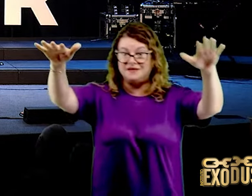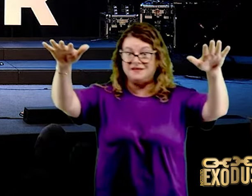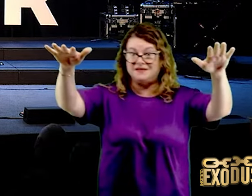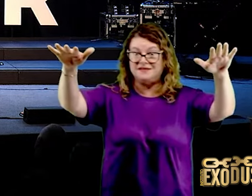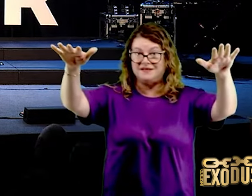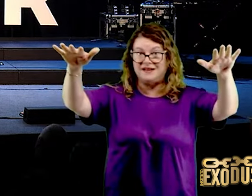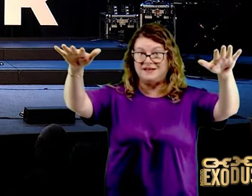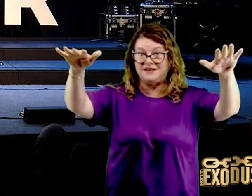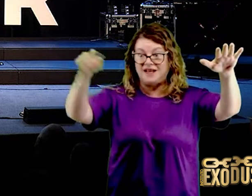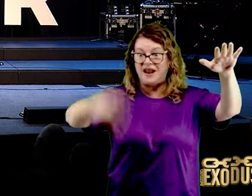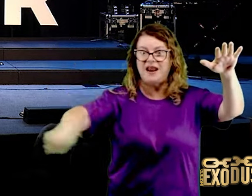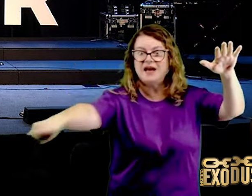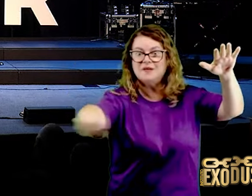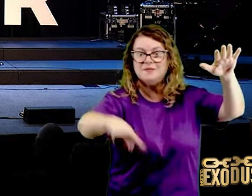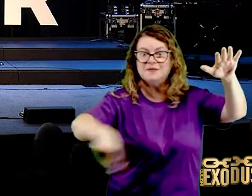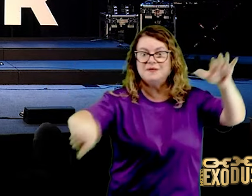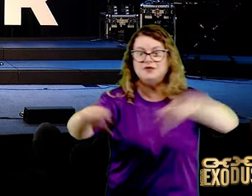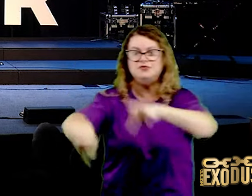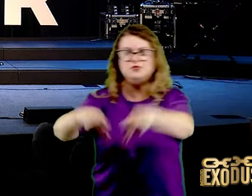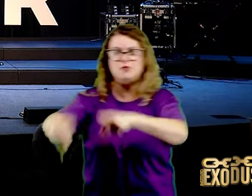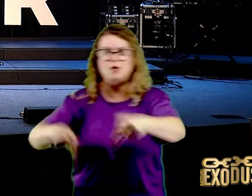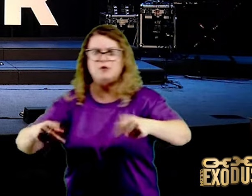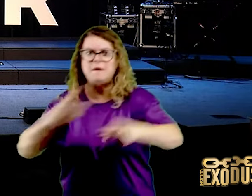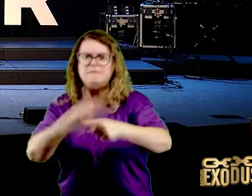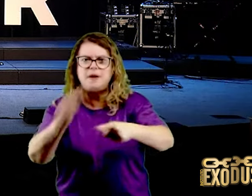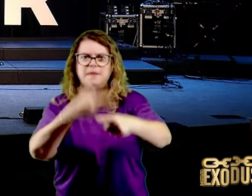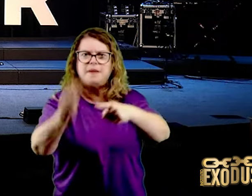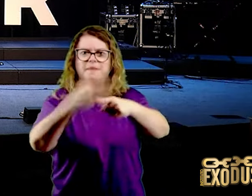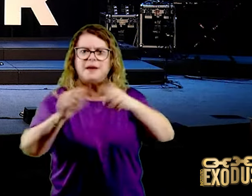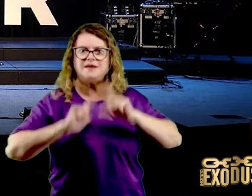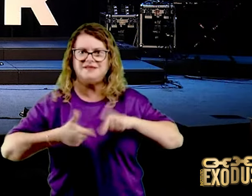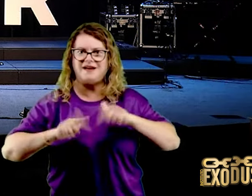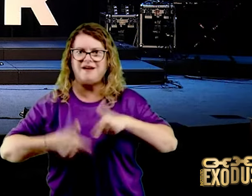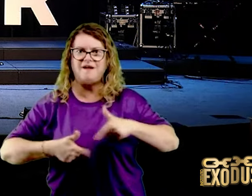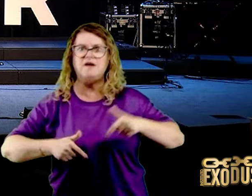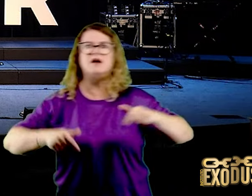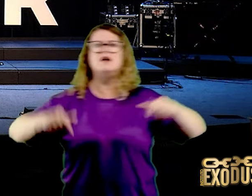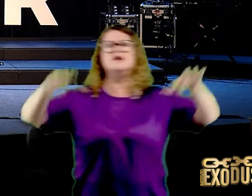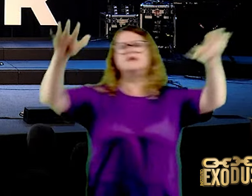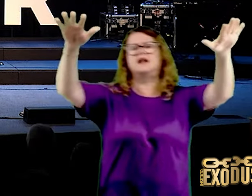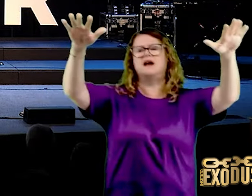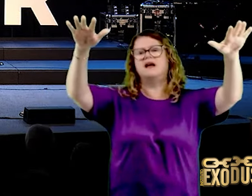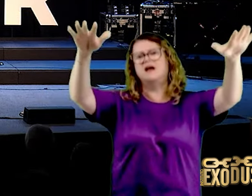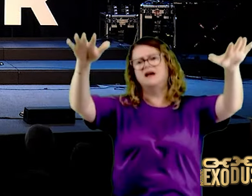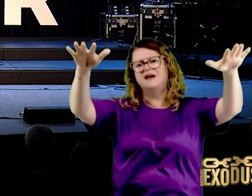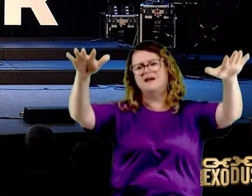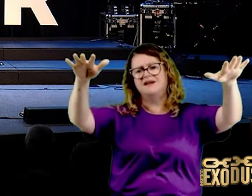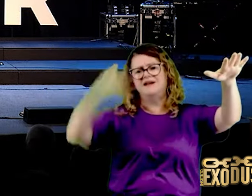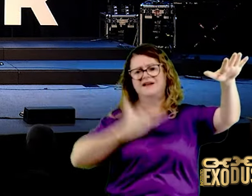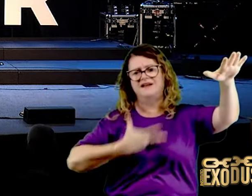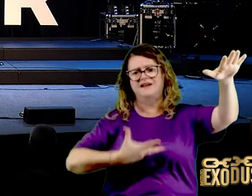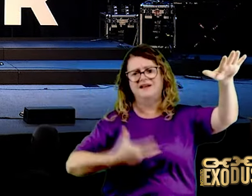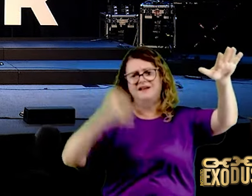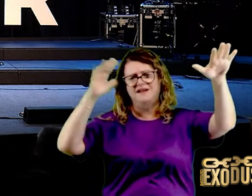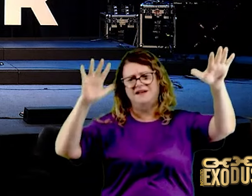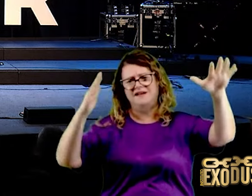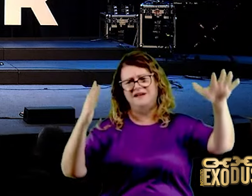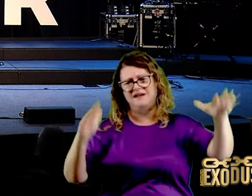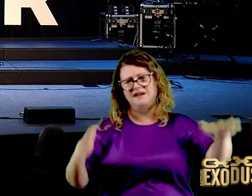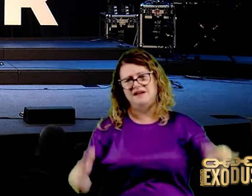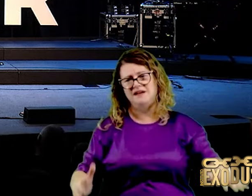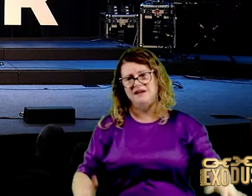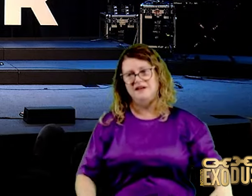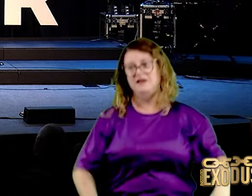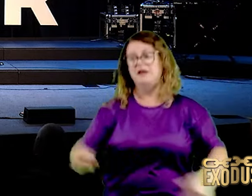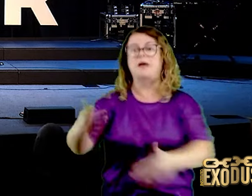o exército vence, a mão dele cansa, o exército perde, preste atenção, o time da interseção, faz um treinamento aqui, a tem um time,